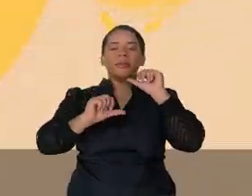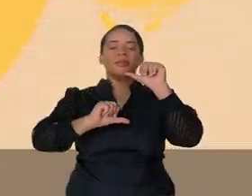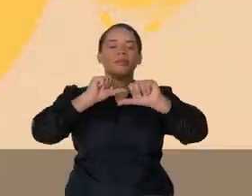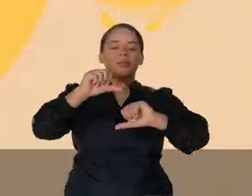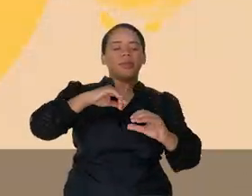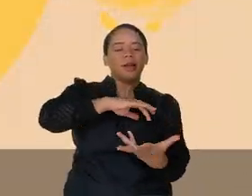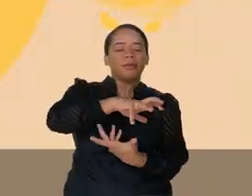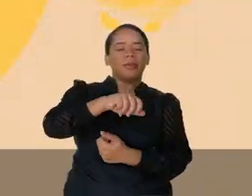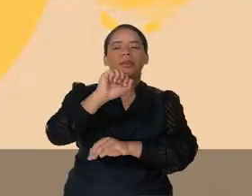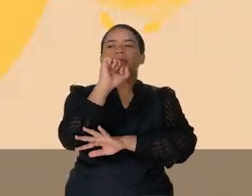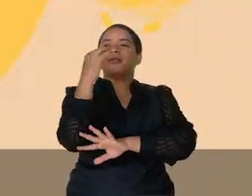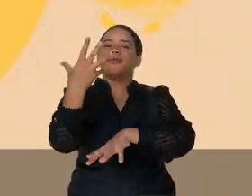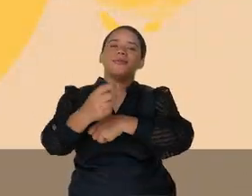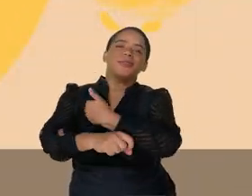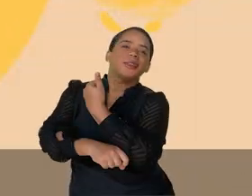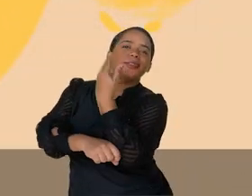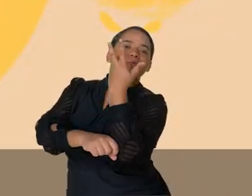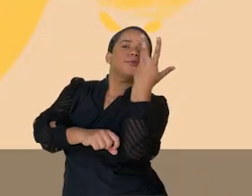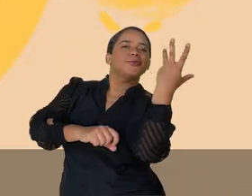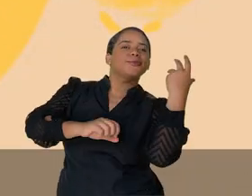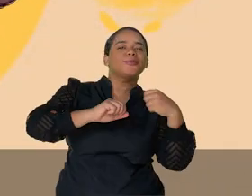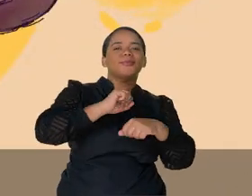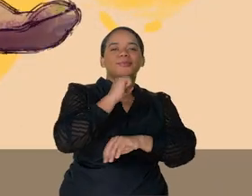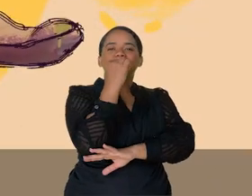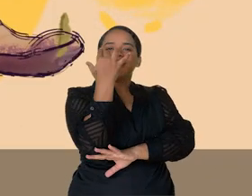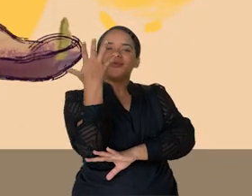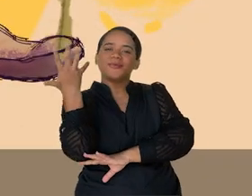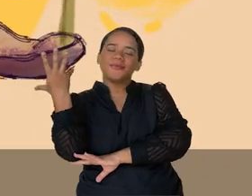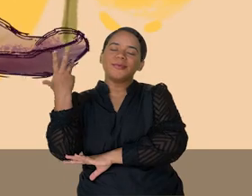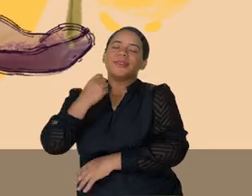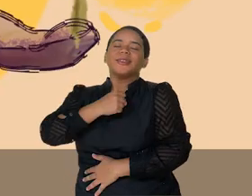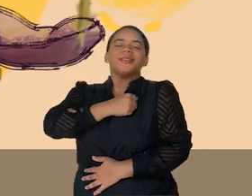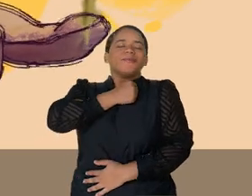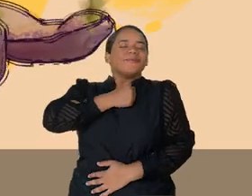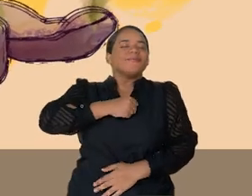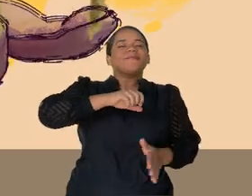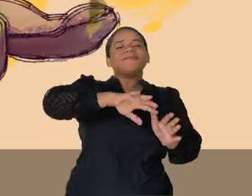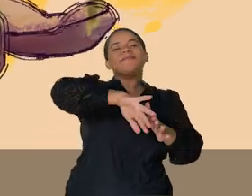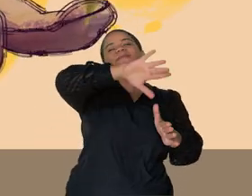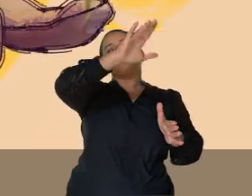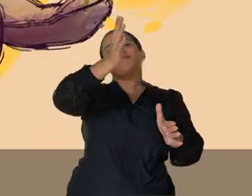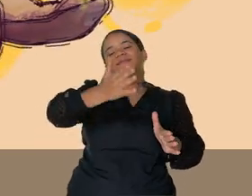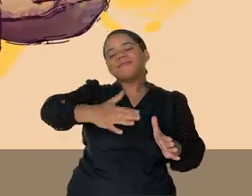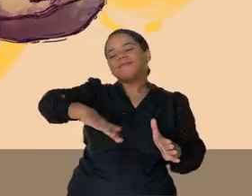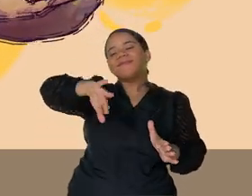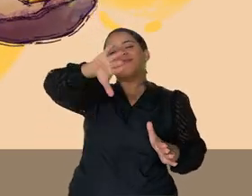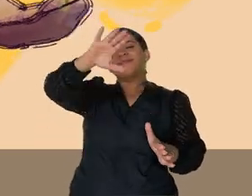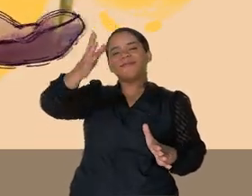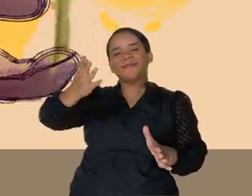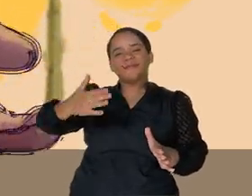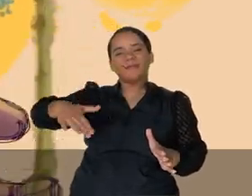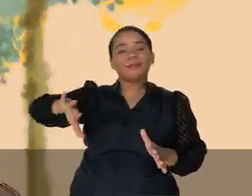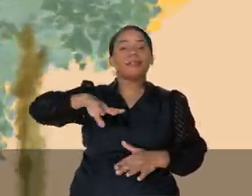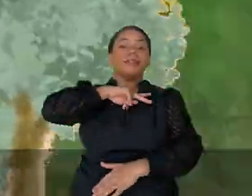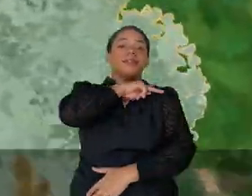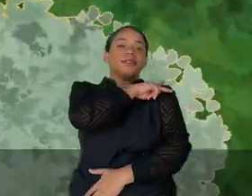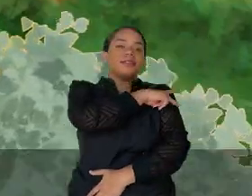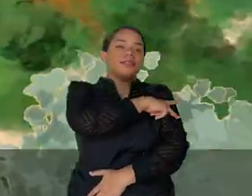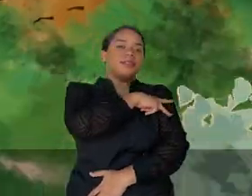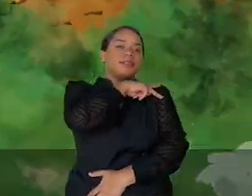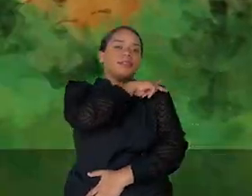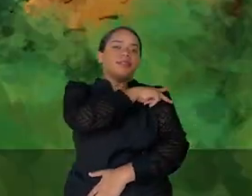a esperança nos verdes das matas, a saudade das serras azuis.